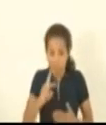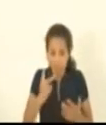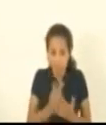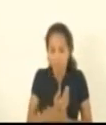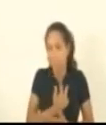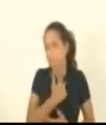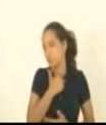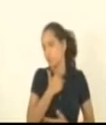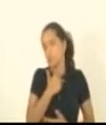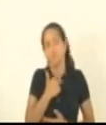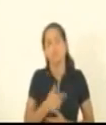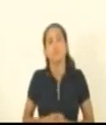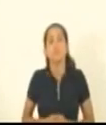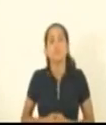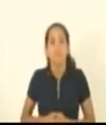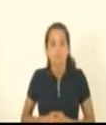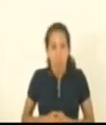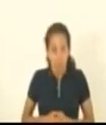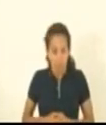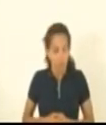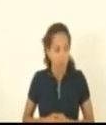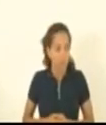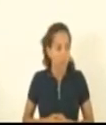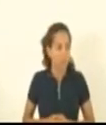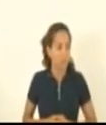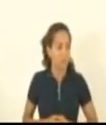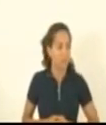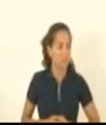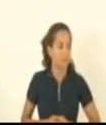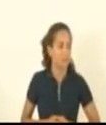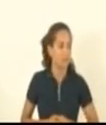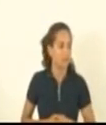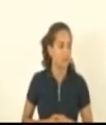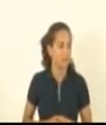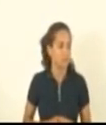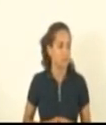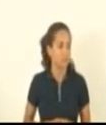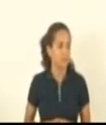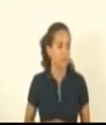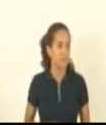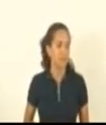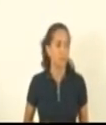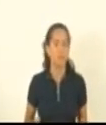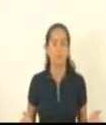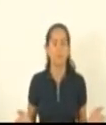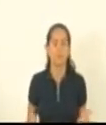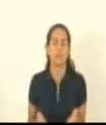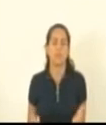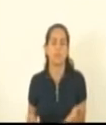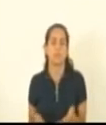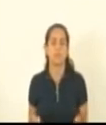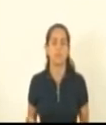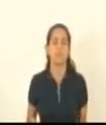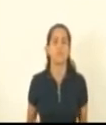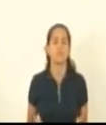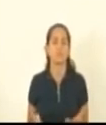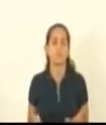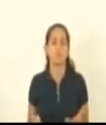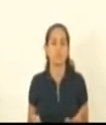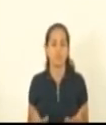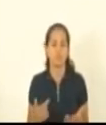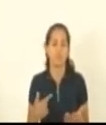então vamos levantar essa questão e aí eu entro em uma outra questão caro deputado bispo